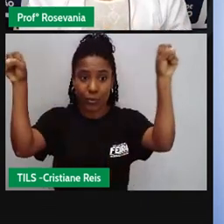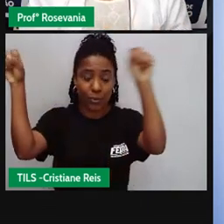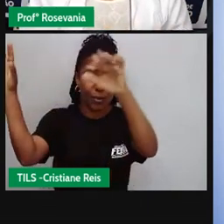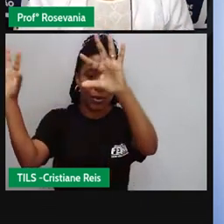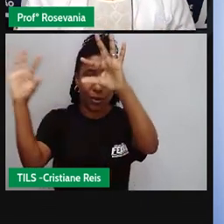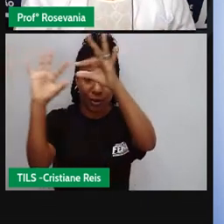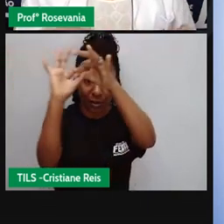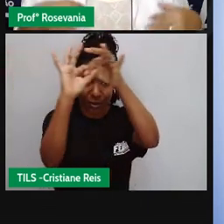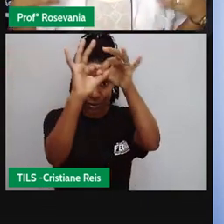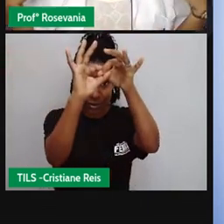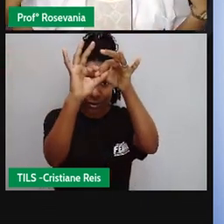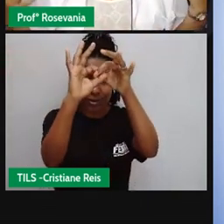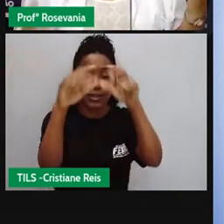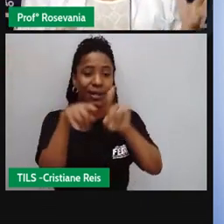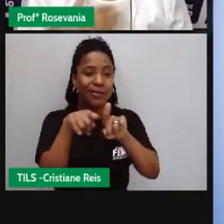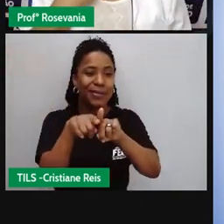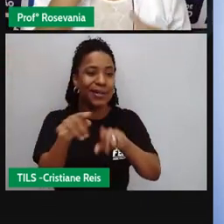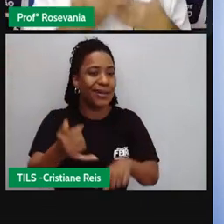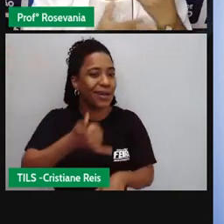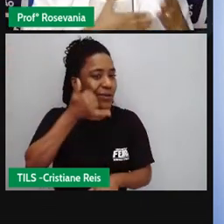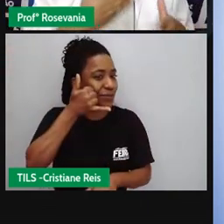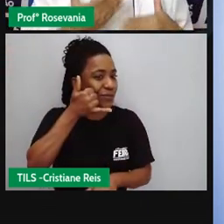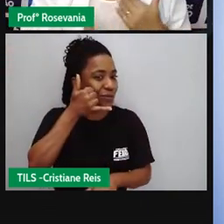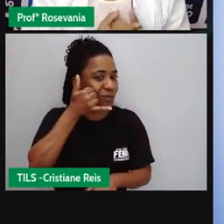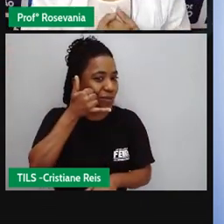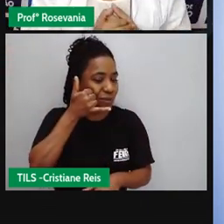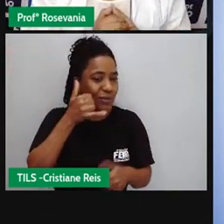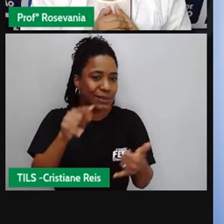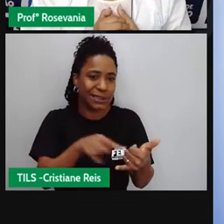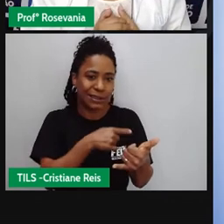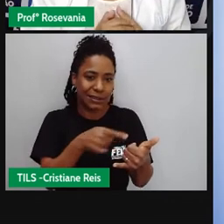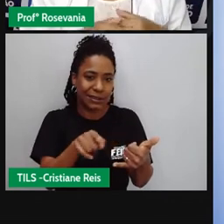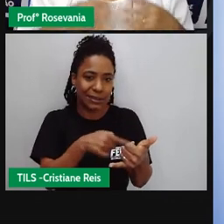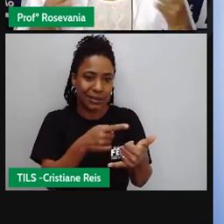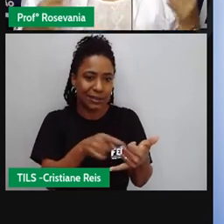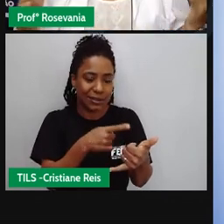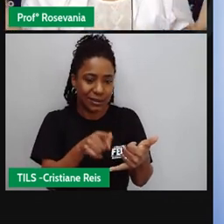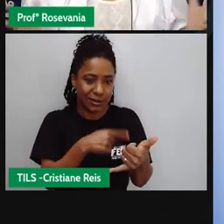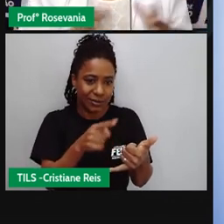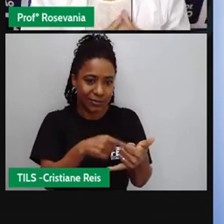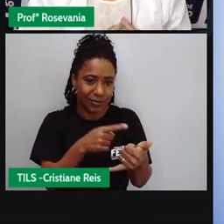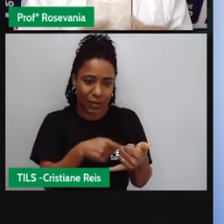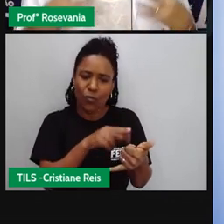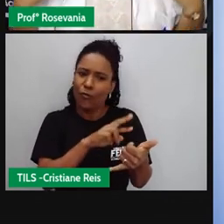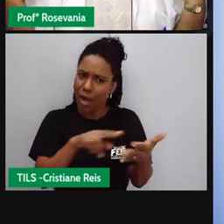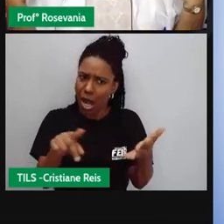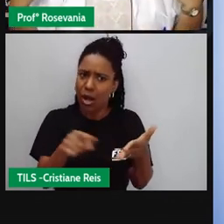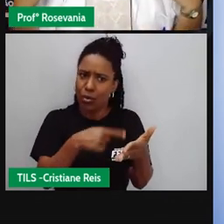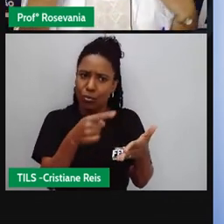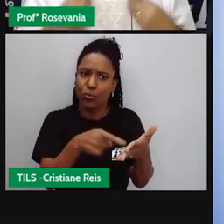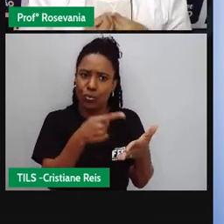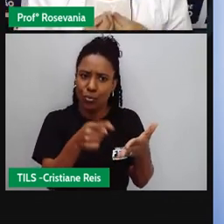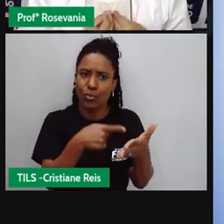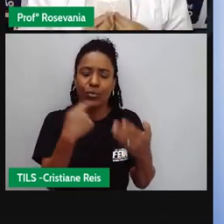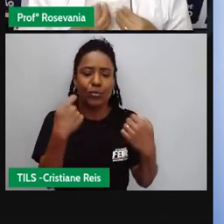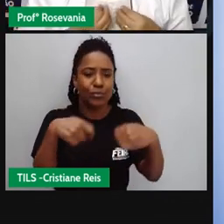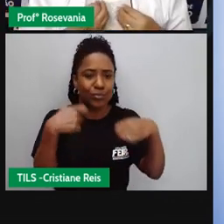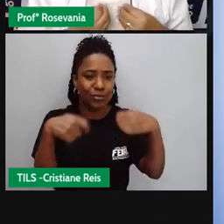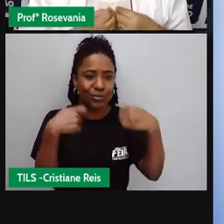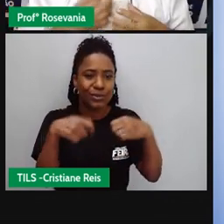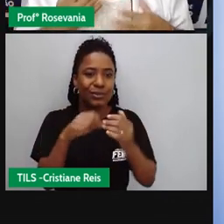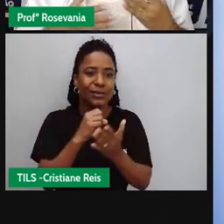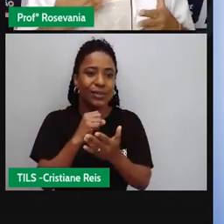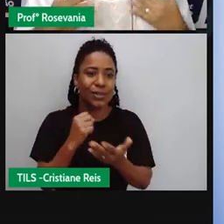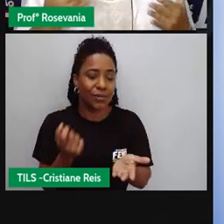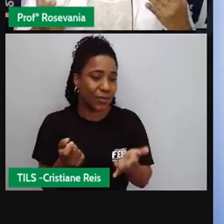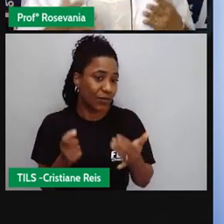aparelhos telefônicos eles precisam também atender essas necessidades que a gente está agora os aparelhos de modo geral precisa atender eu coloquei